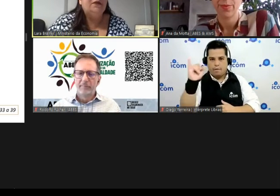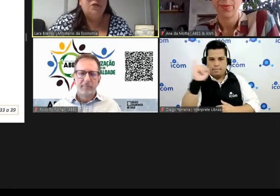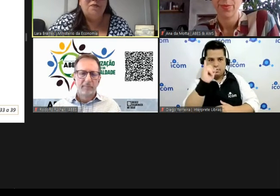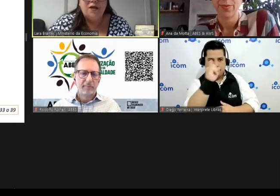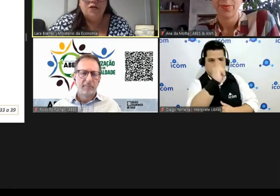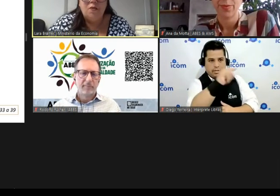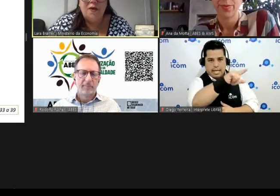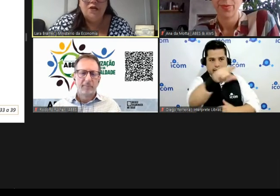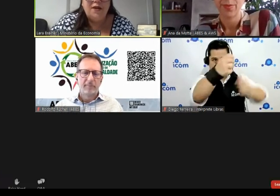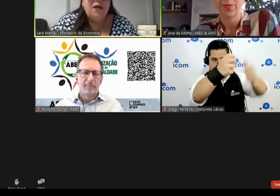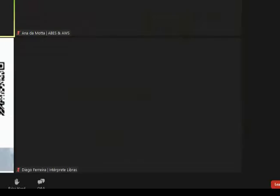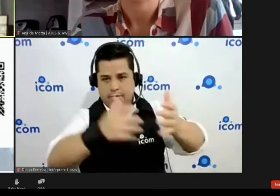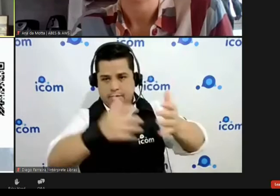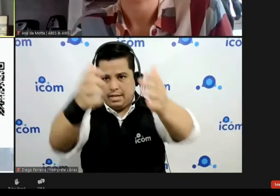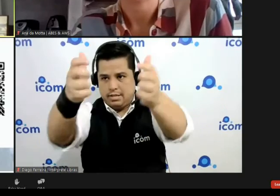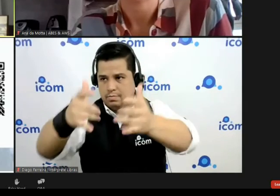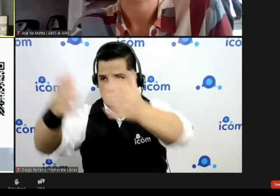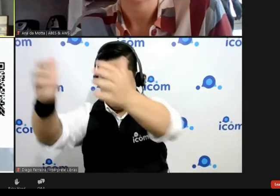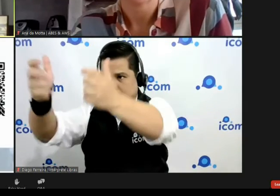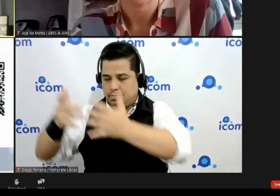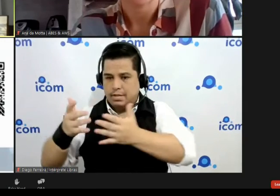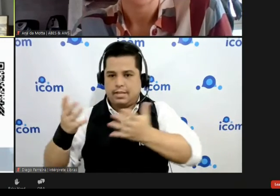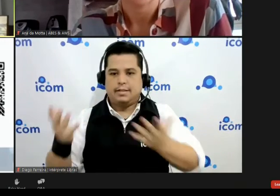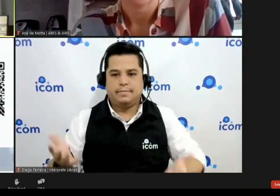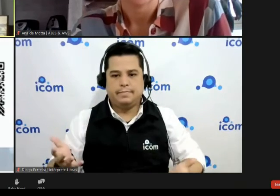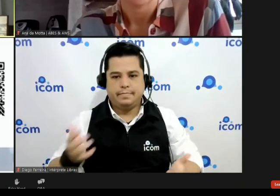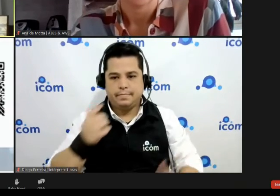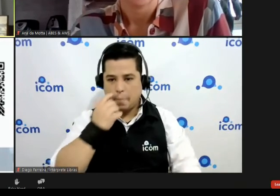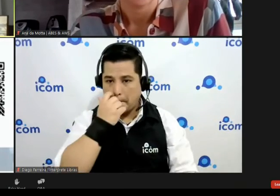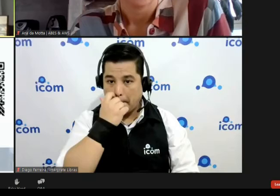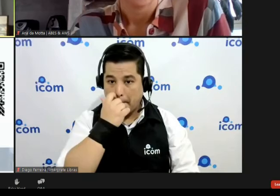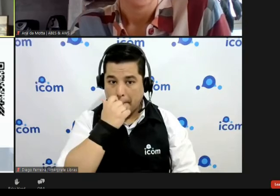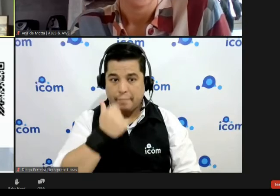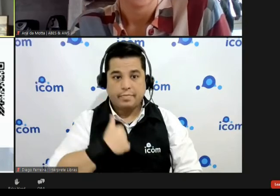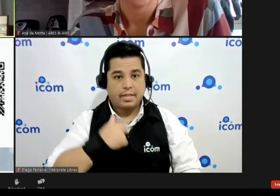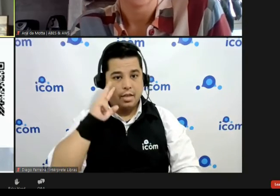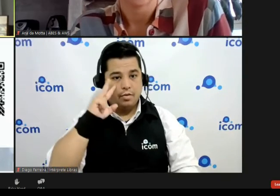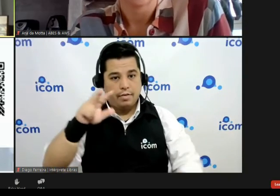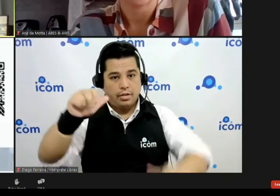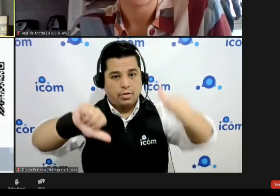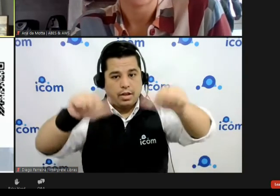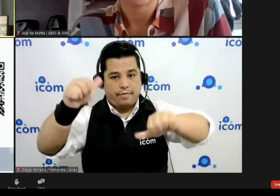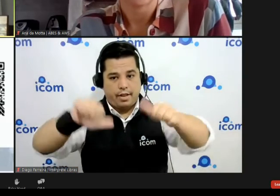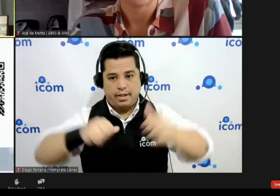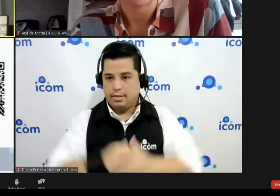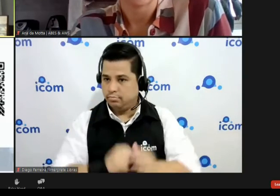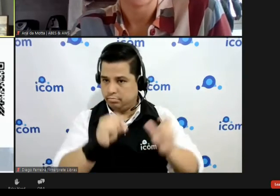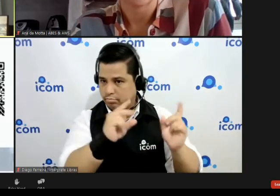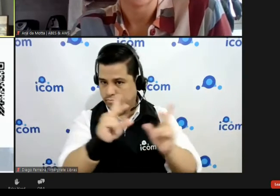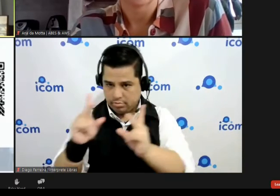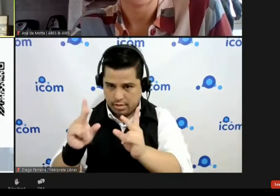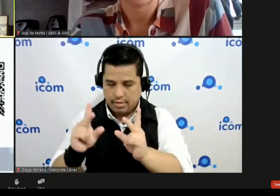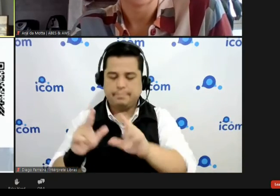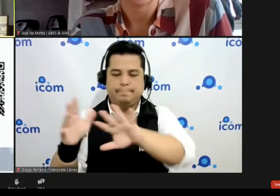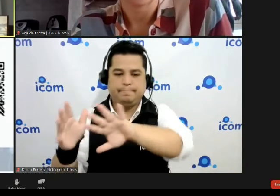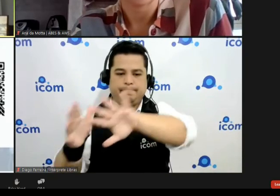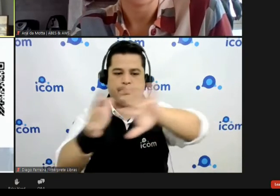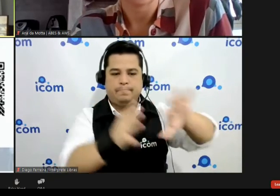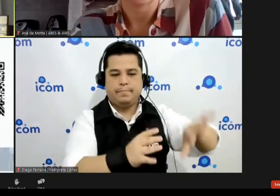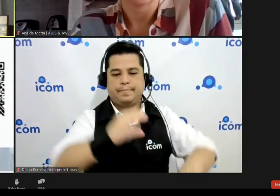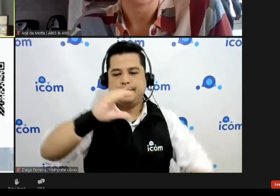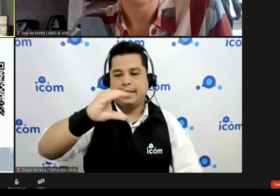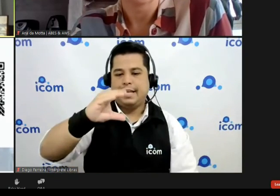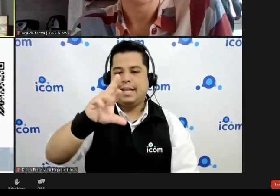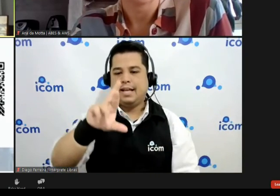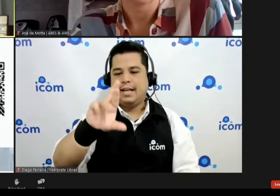deixa eu parar de compartilhar aqui que eu vou direto para o slide do credenciamento o credenciamento gente é